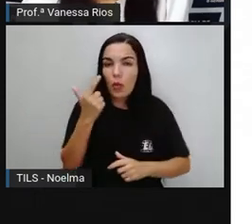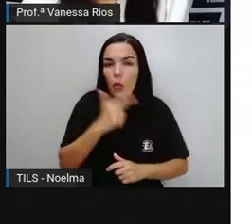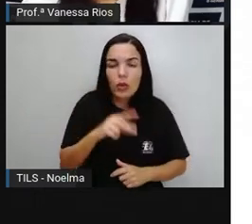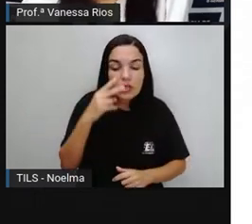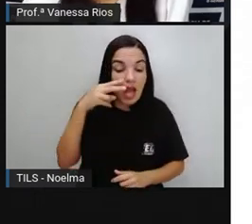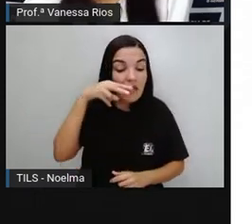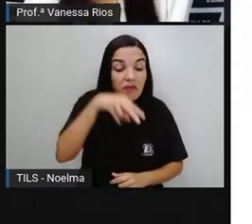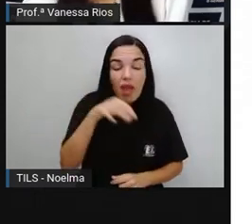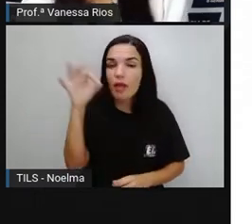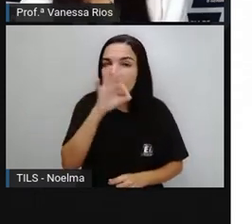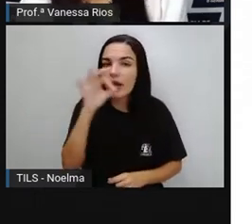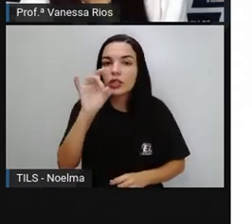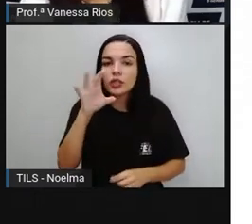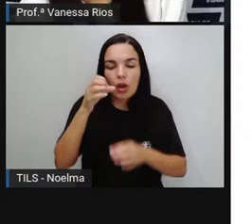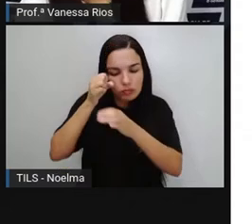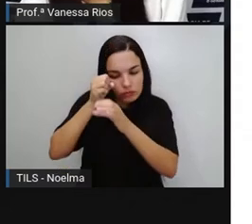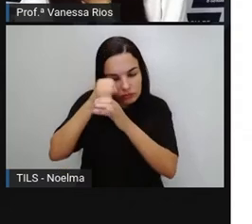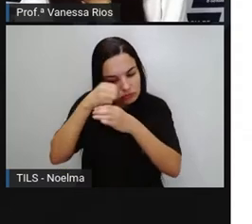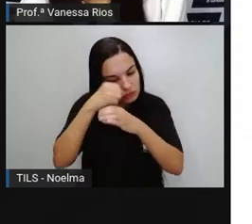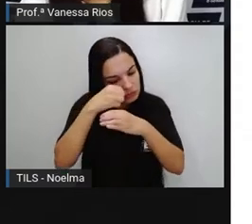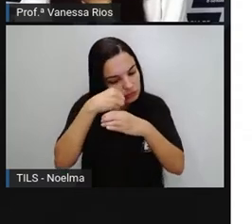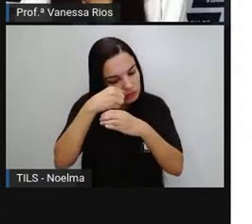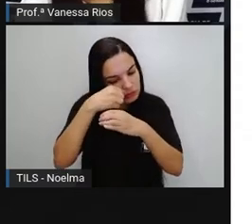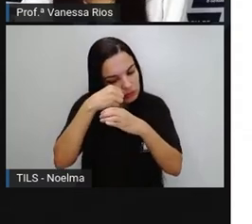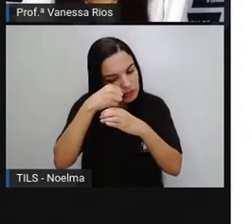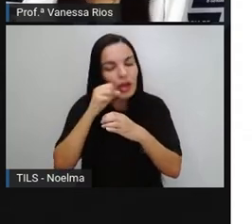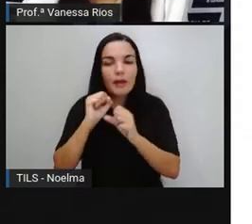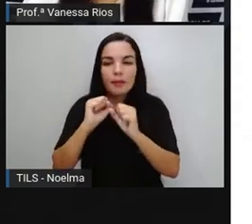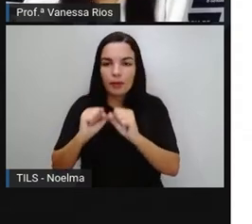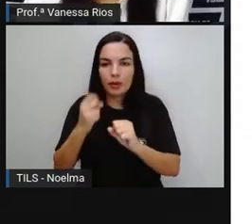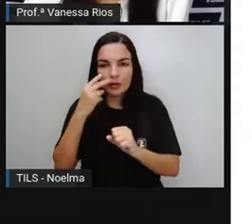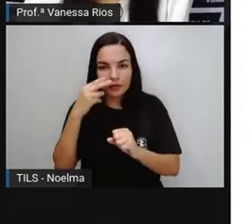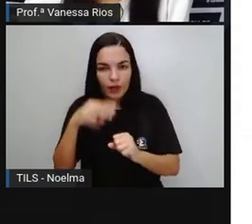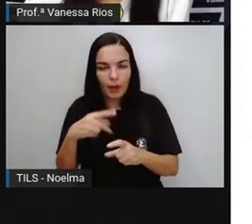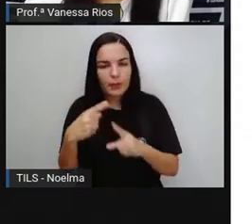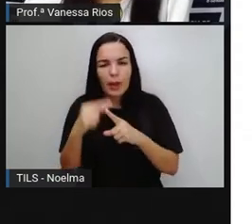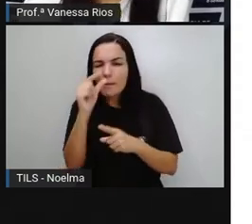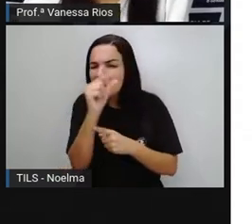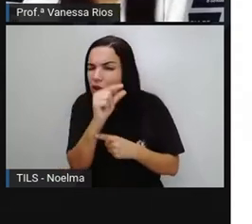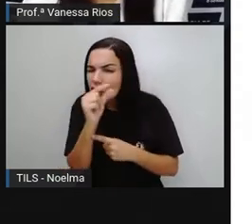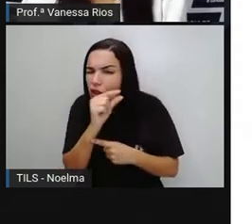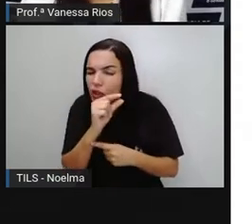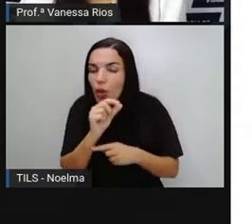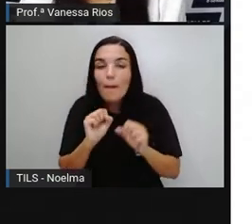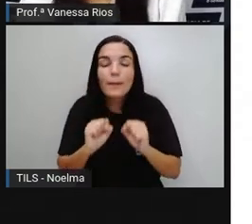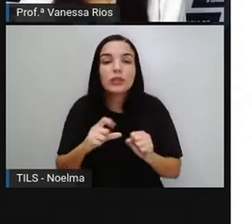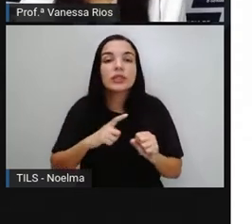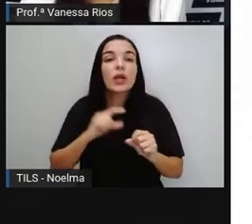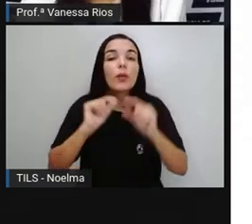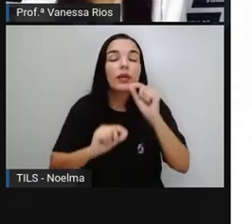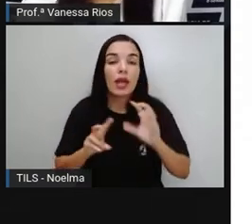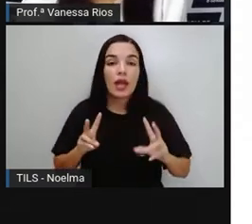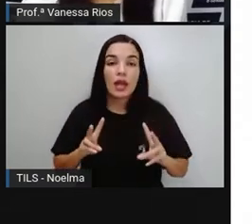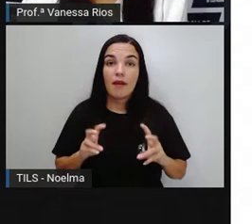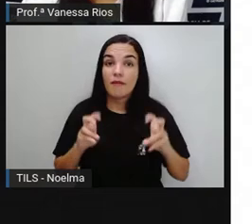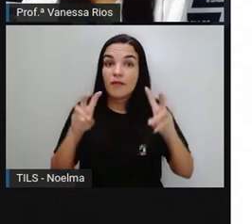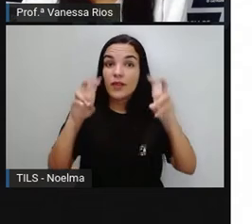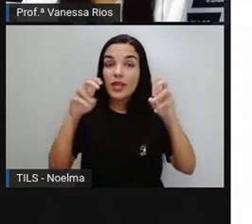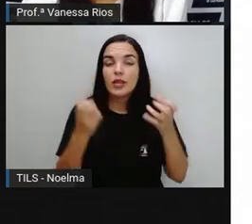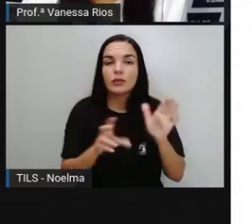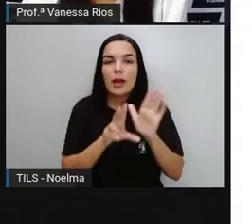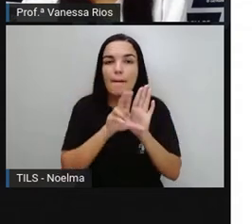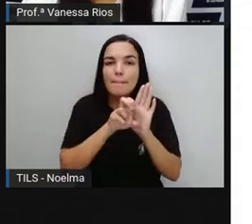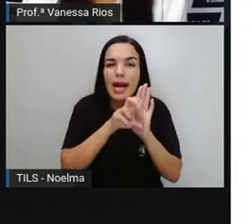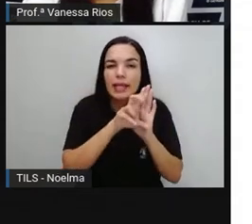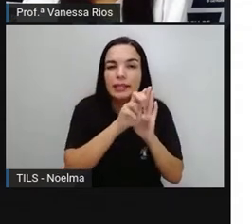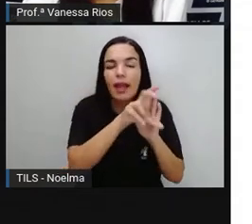olho nu A gente só consegue Observar Através do Microscópio Entre eles Vão estar Vírus Bactérias Que podem Trazer